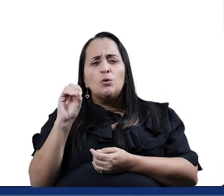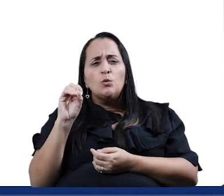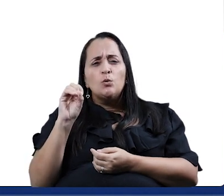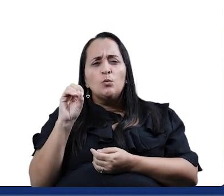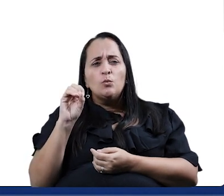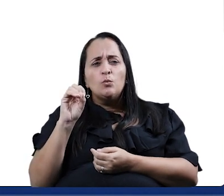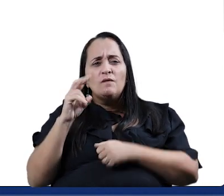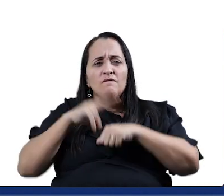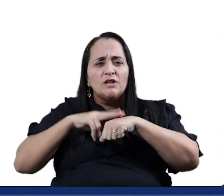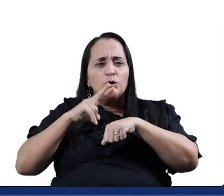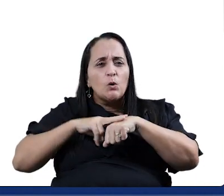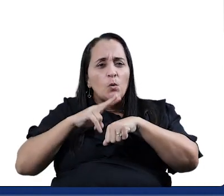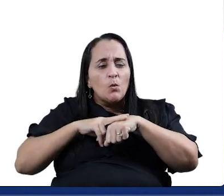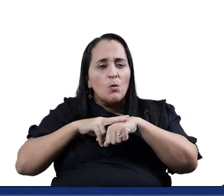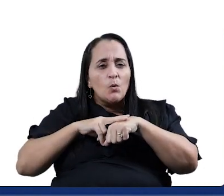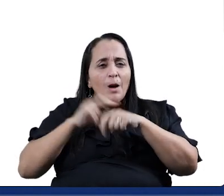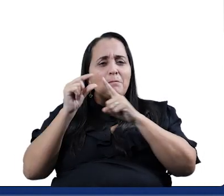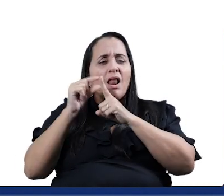Vidro.